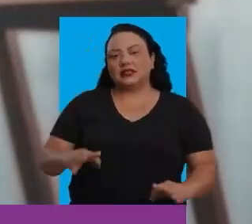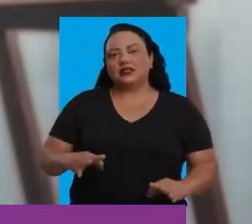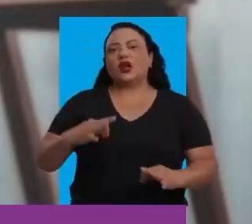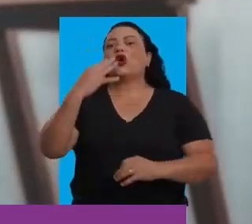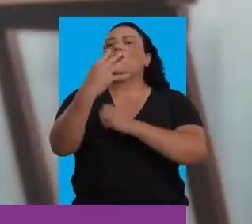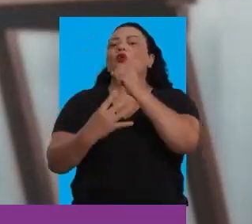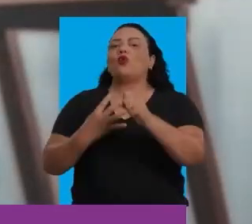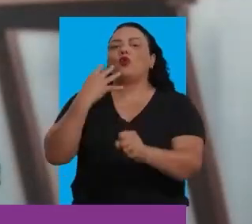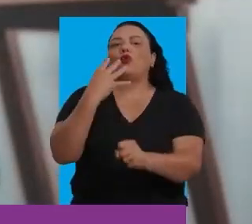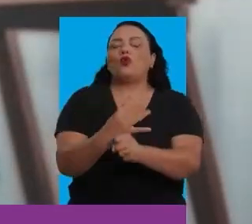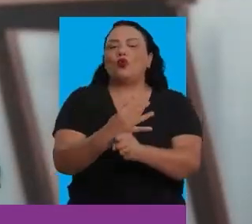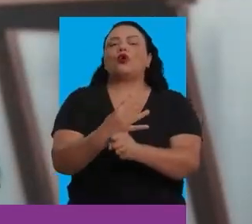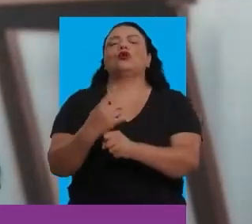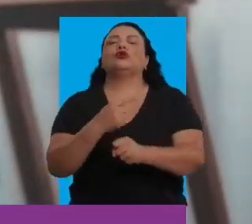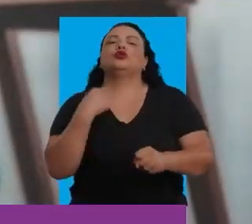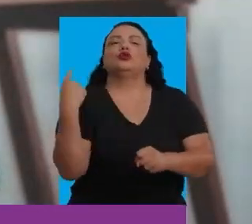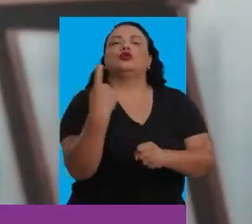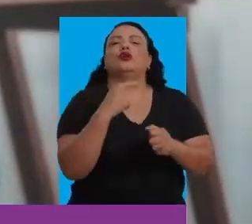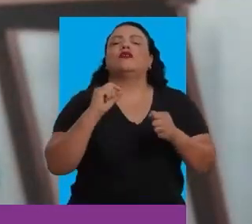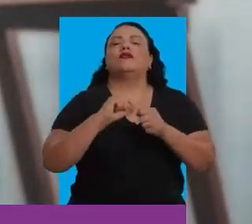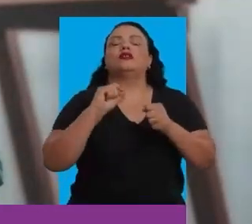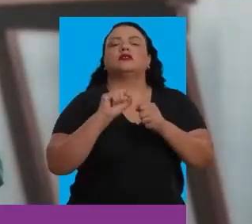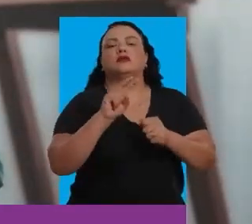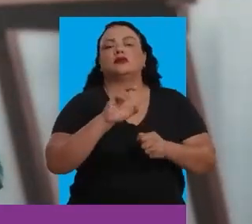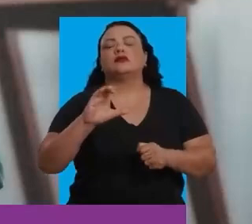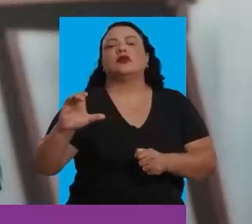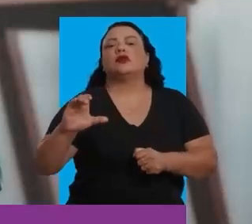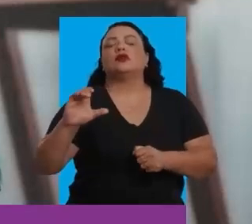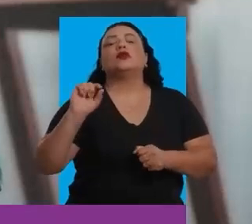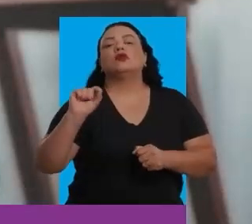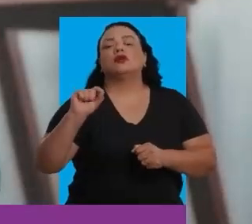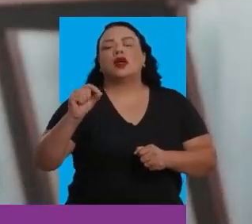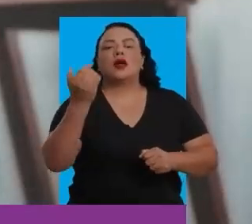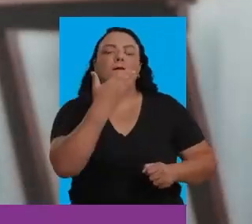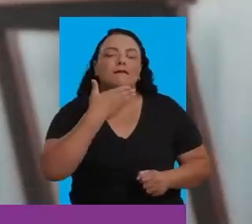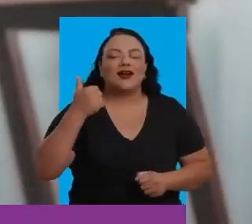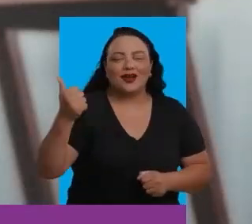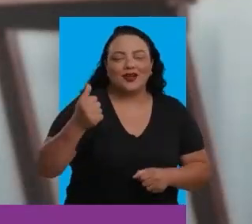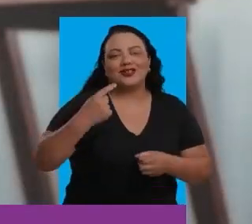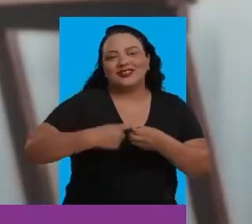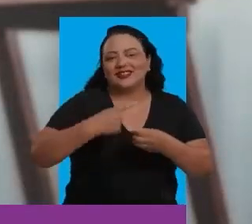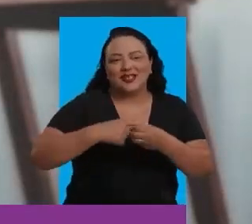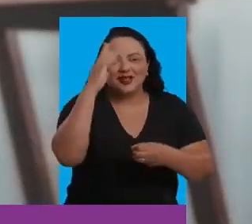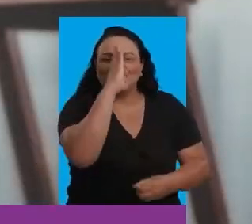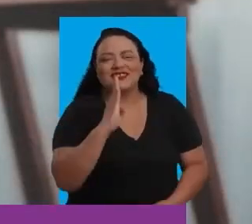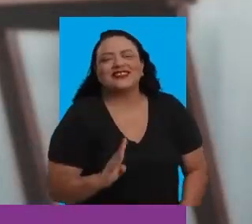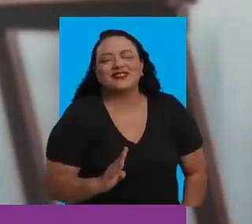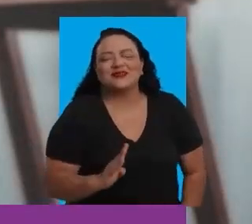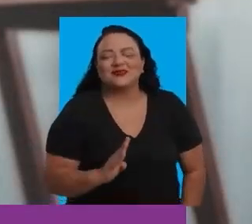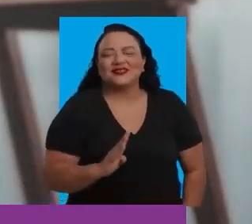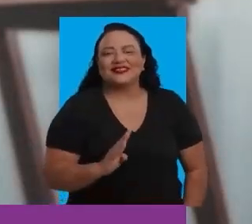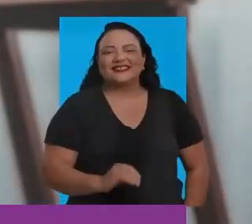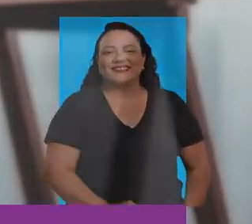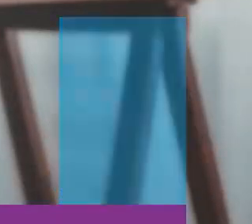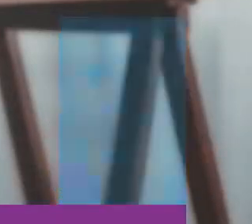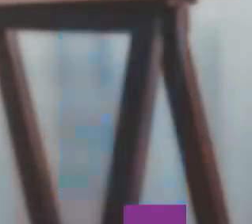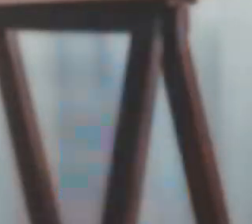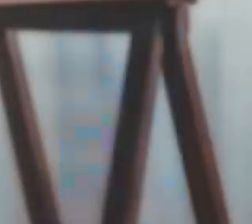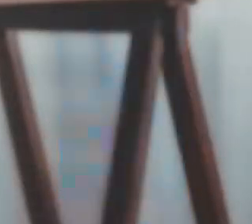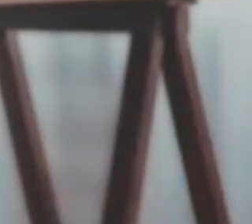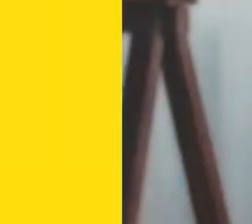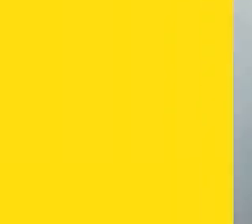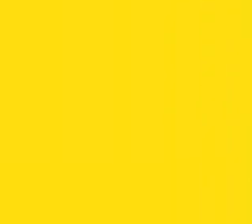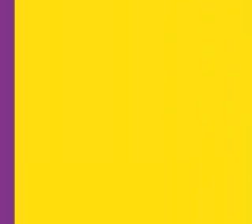uma certeza. Nos próximos quatro anos, nós vamos fazer de Vitória da Conquista uma das melhores cidades do Brasil.